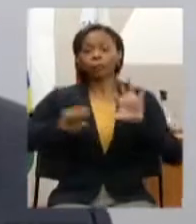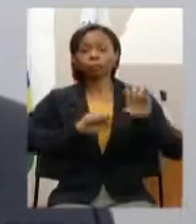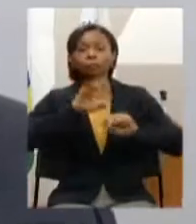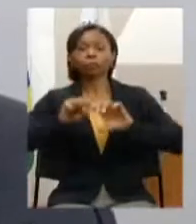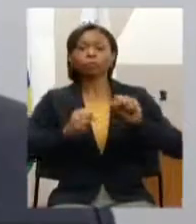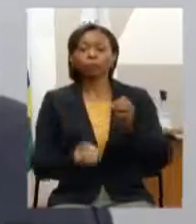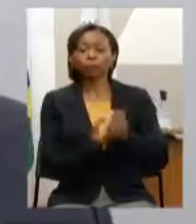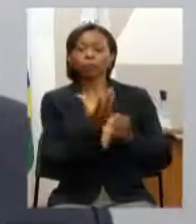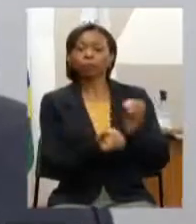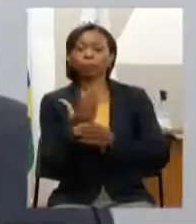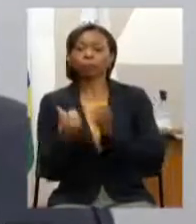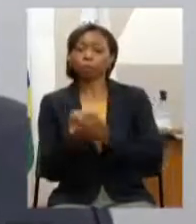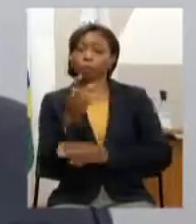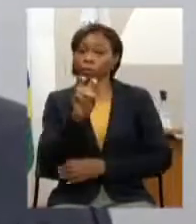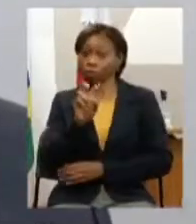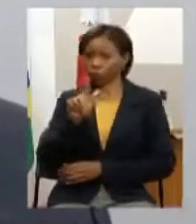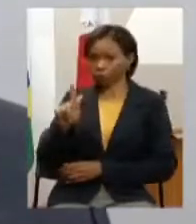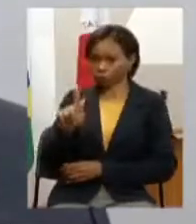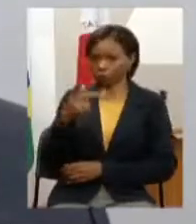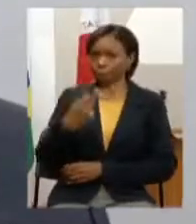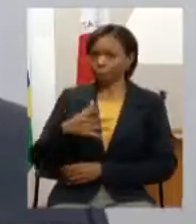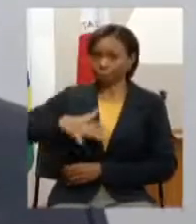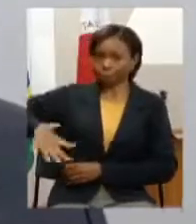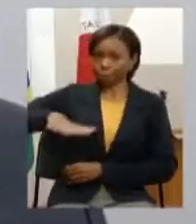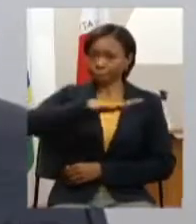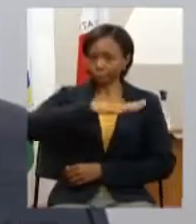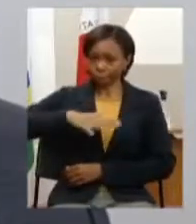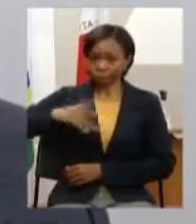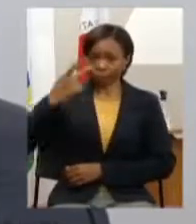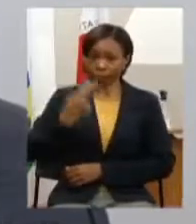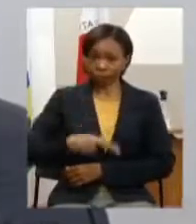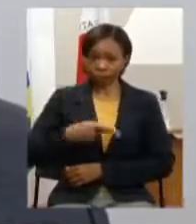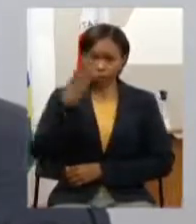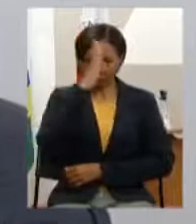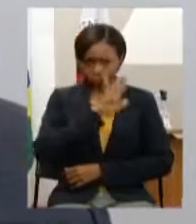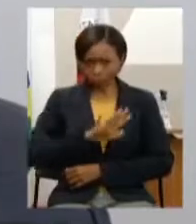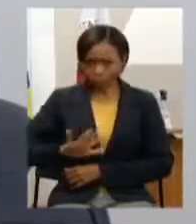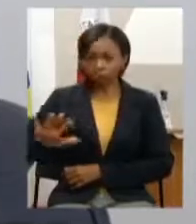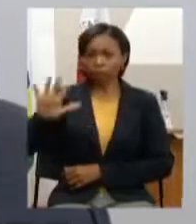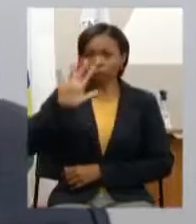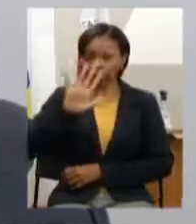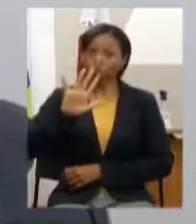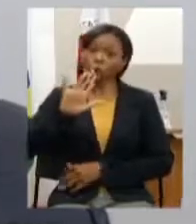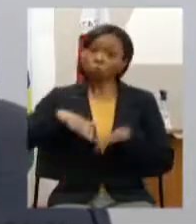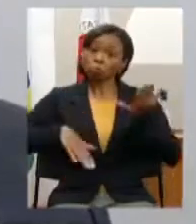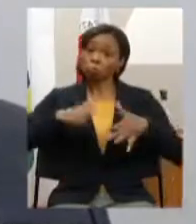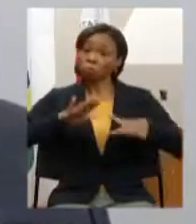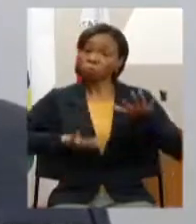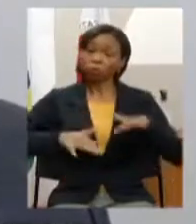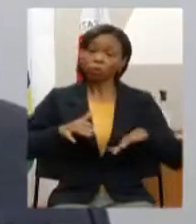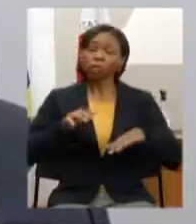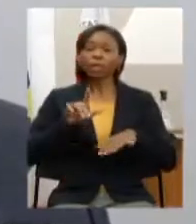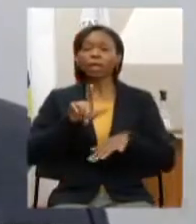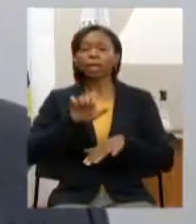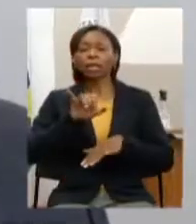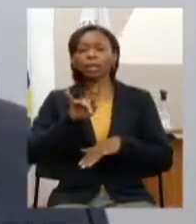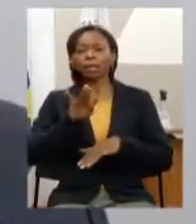existem projeções de que esse leilão propiciaria